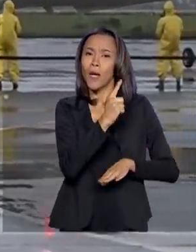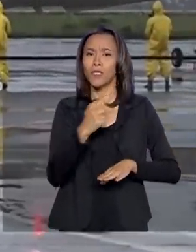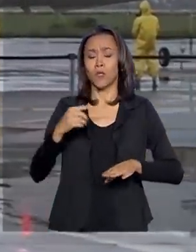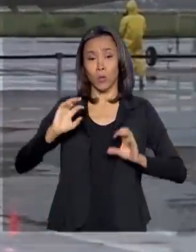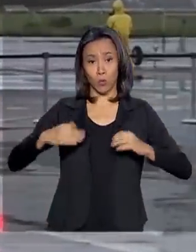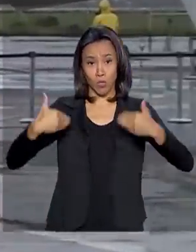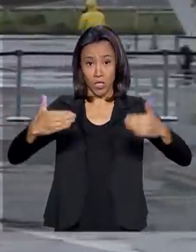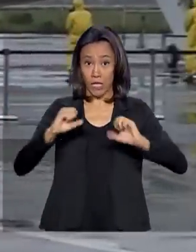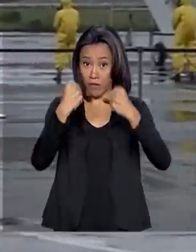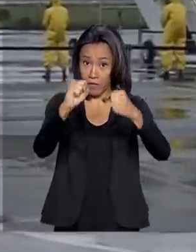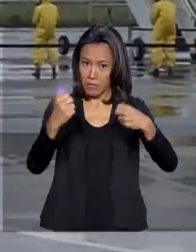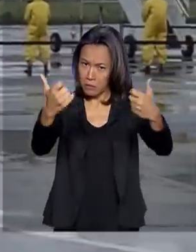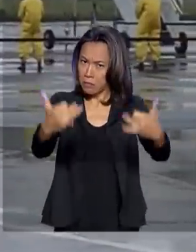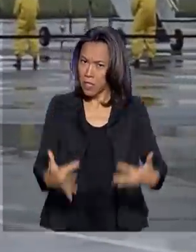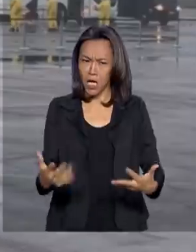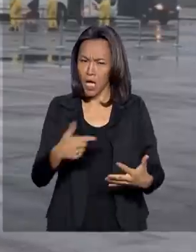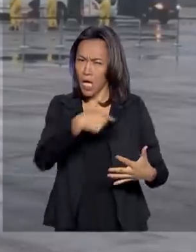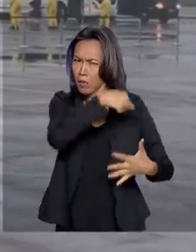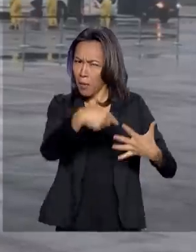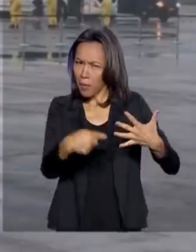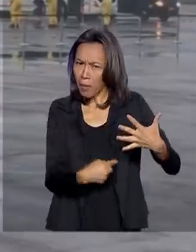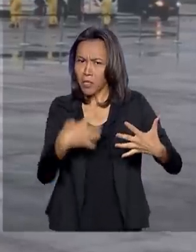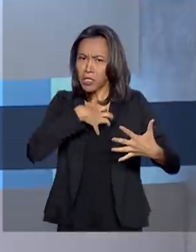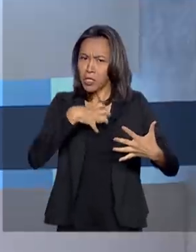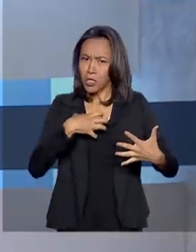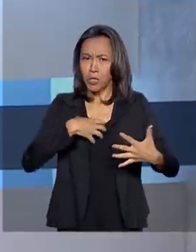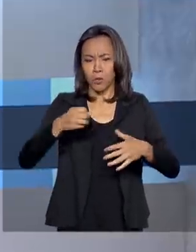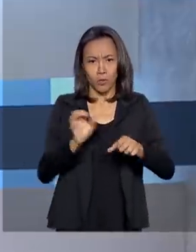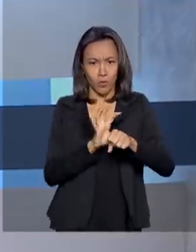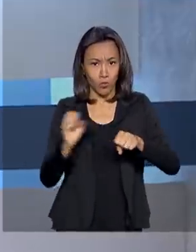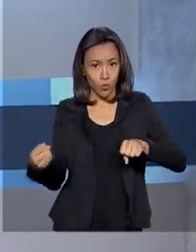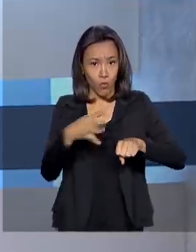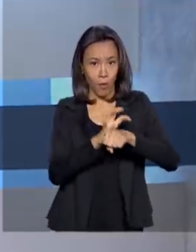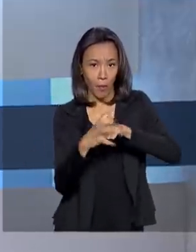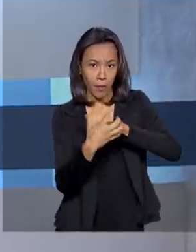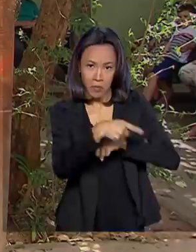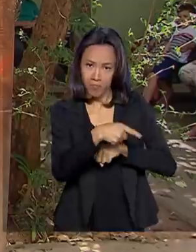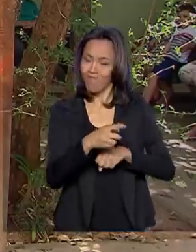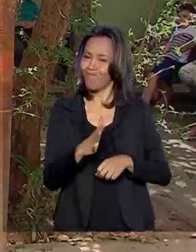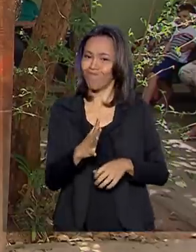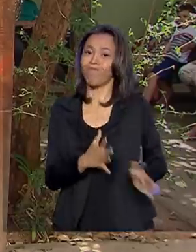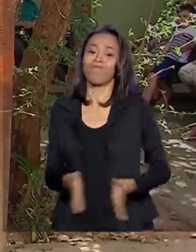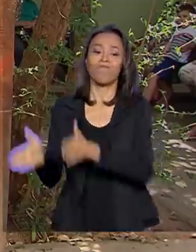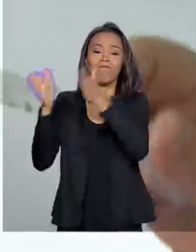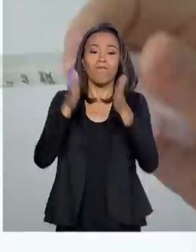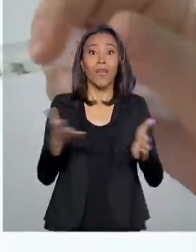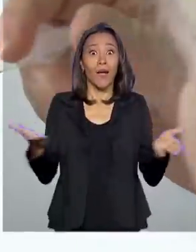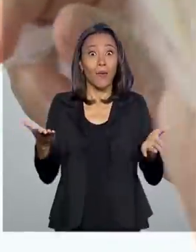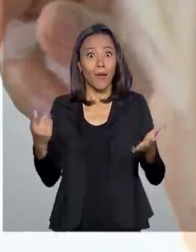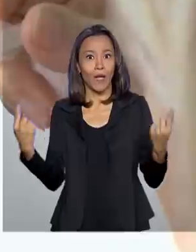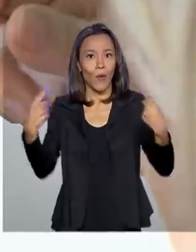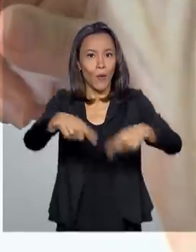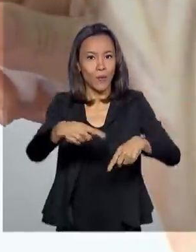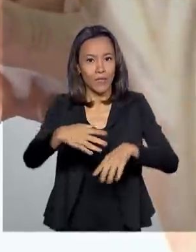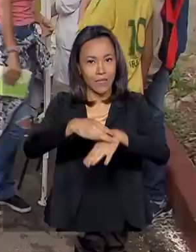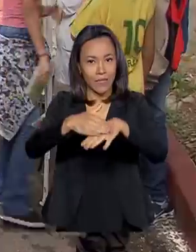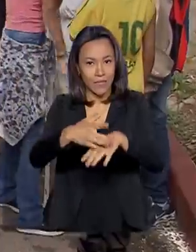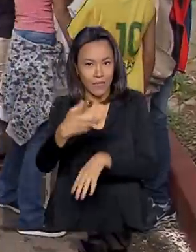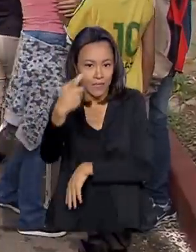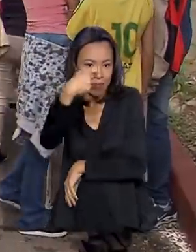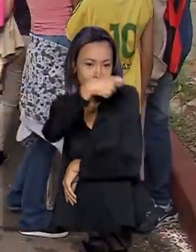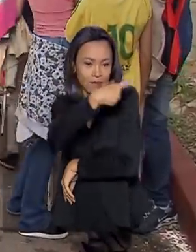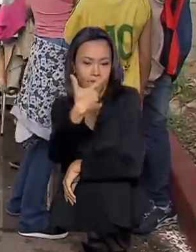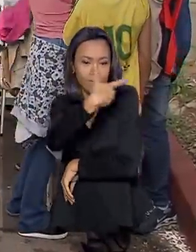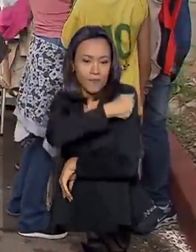nenhum deles apresenta sintomas do novo coronavírus. E a missão agora é contra o sarampo. Começa hoje